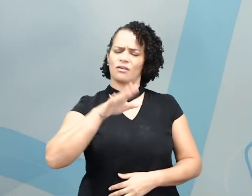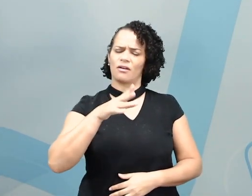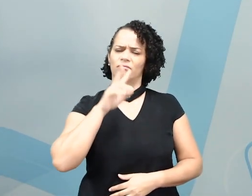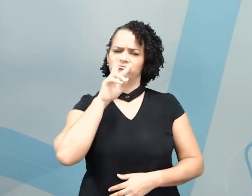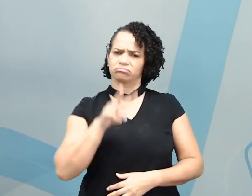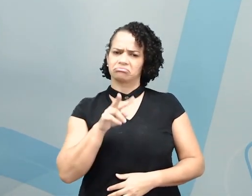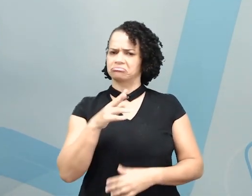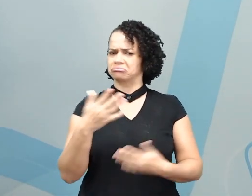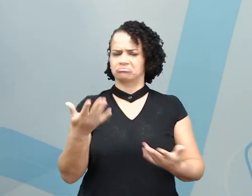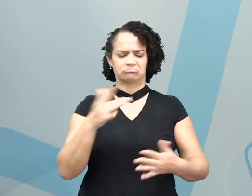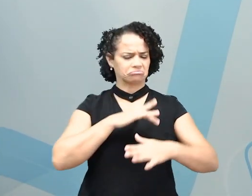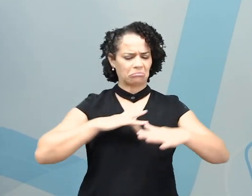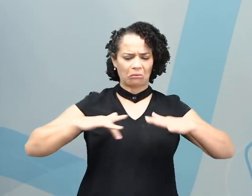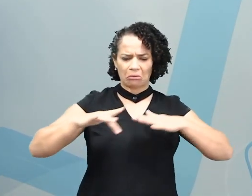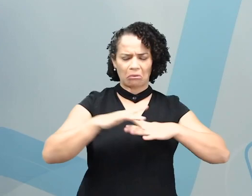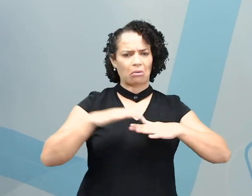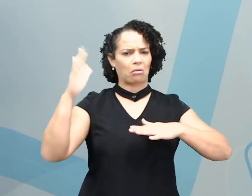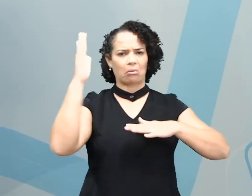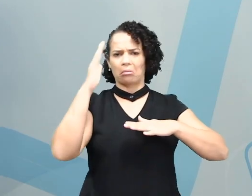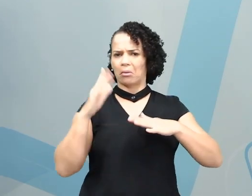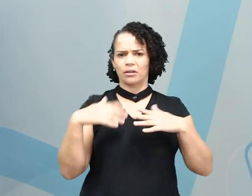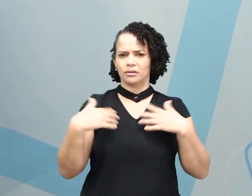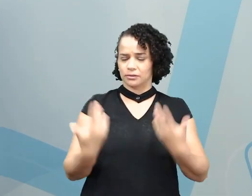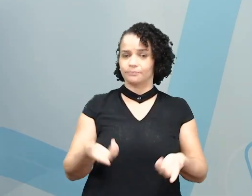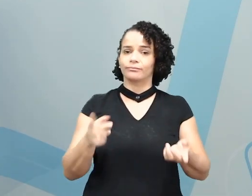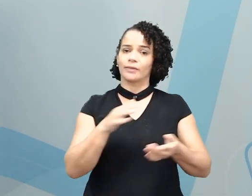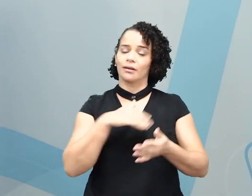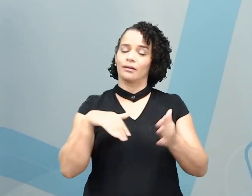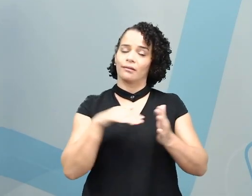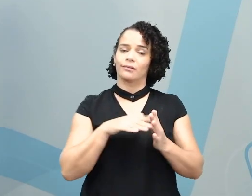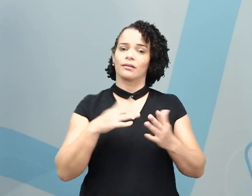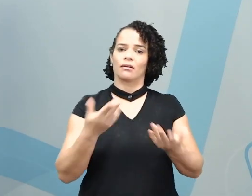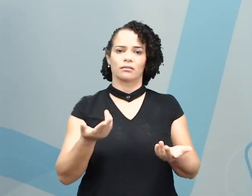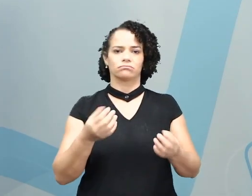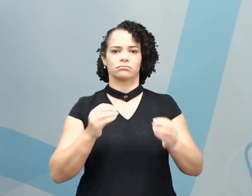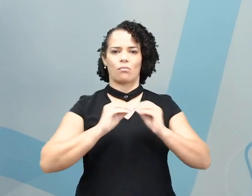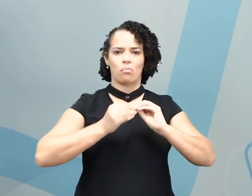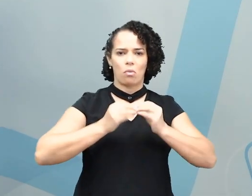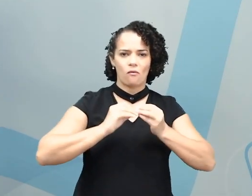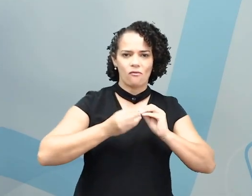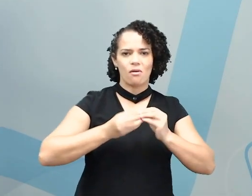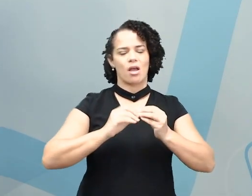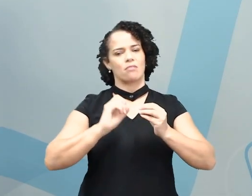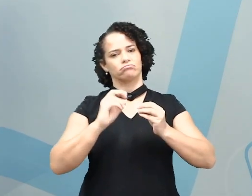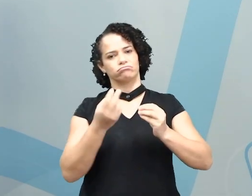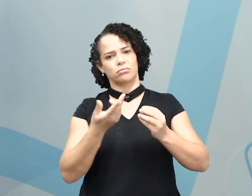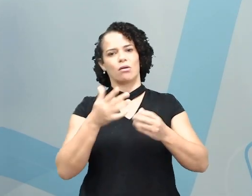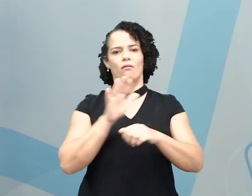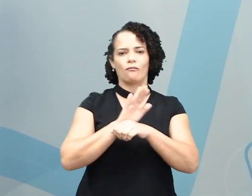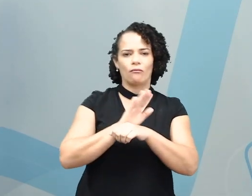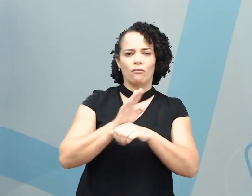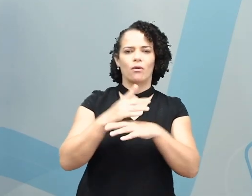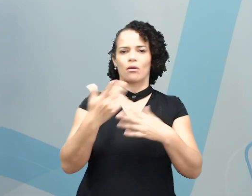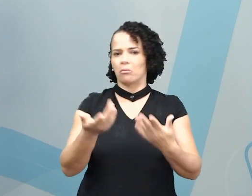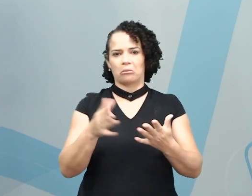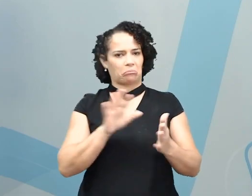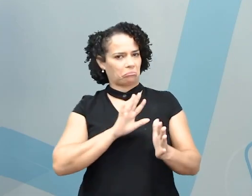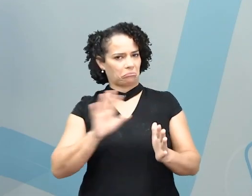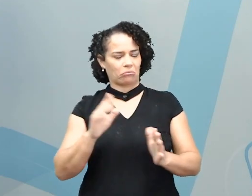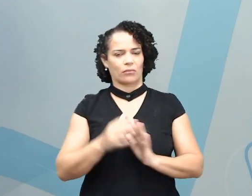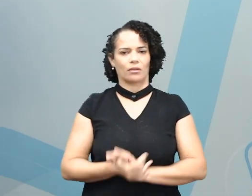alguma rede nacional, ou até mesmo em alguma novela, em algum filme, em algum seriado.